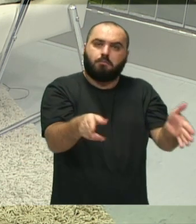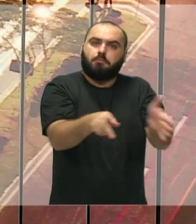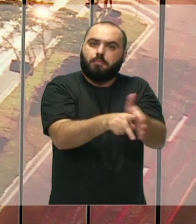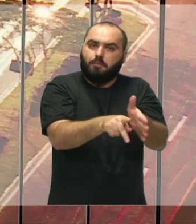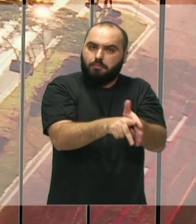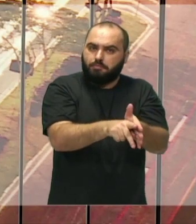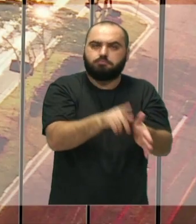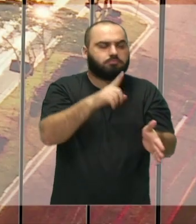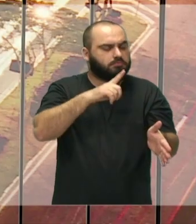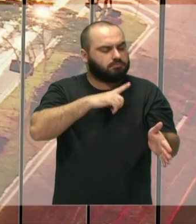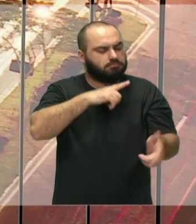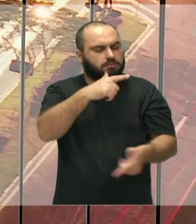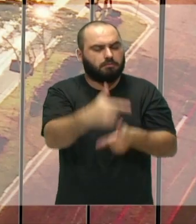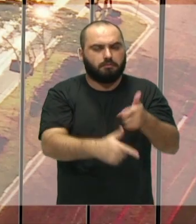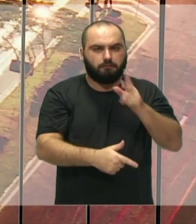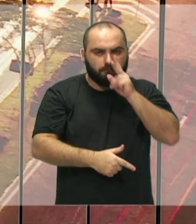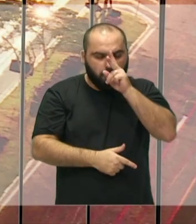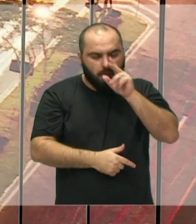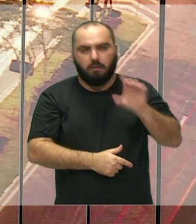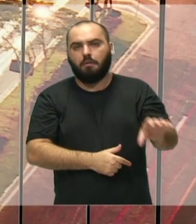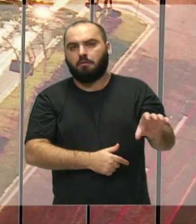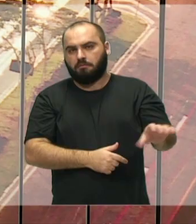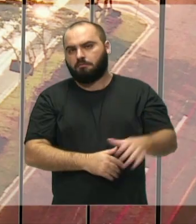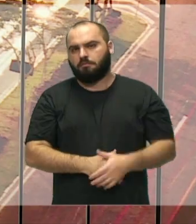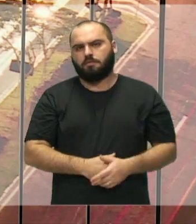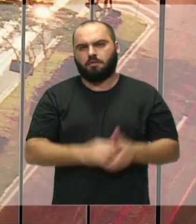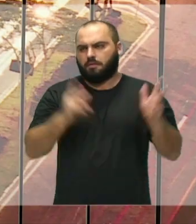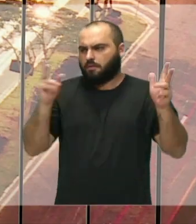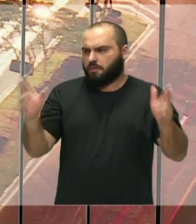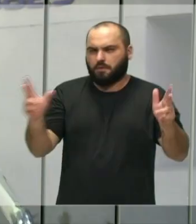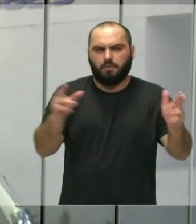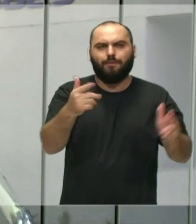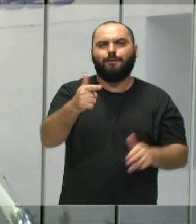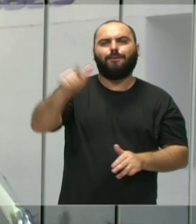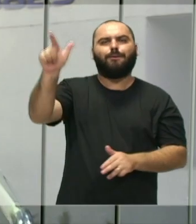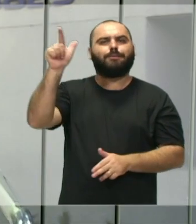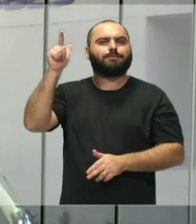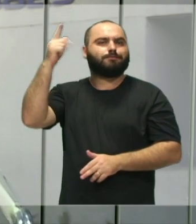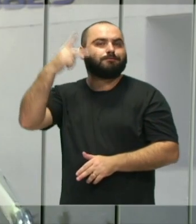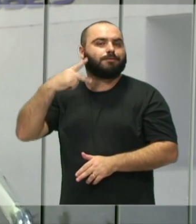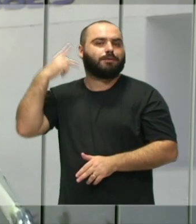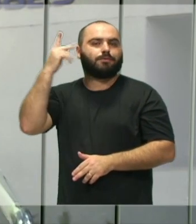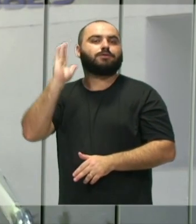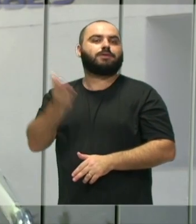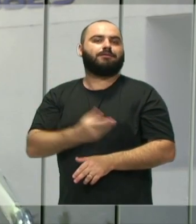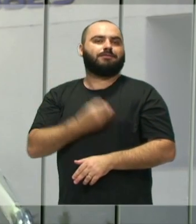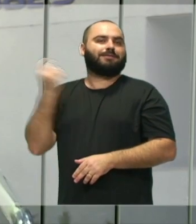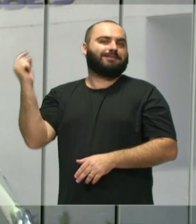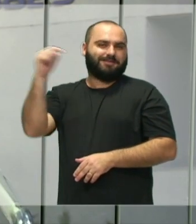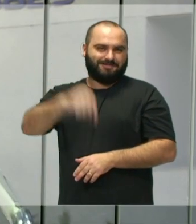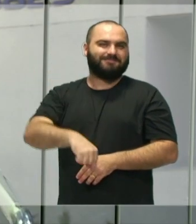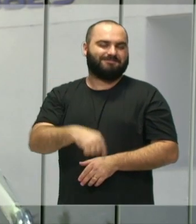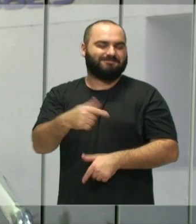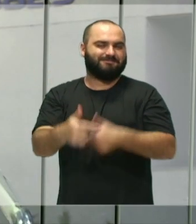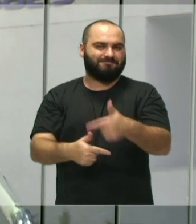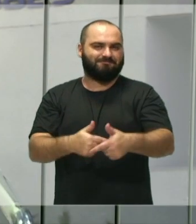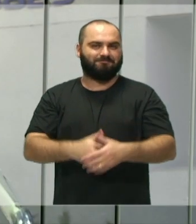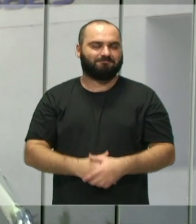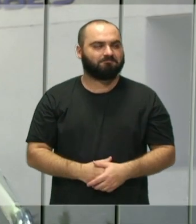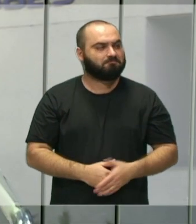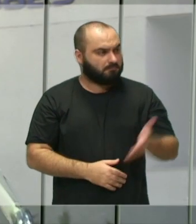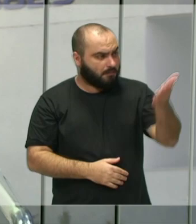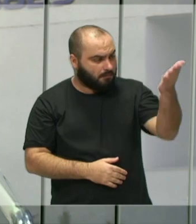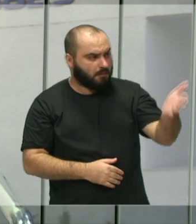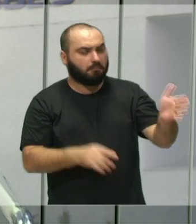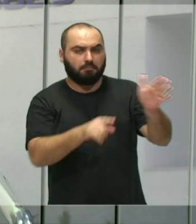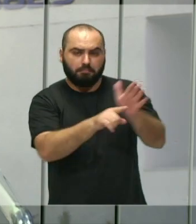legado nesse sentido também, a exemplo de outros parlamentares que já se engajaram na causa. A senhora tem, se sentiu